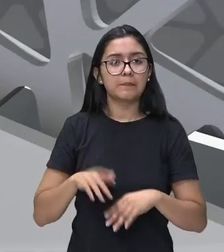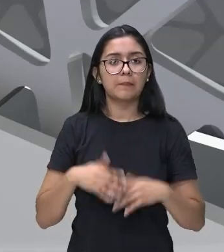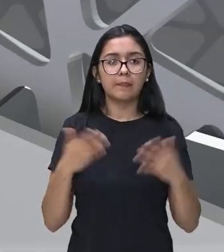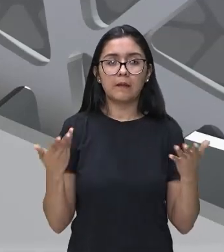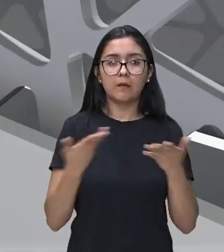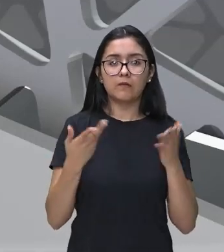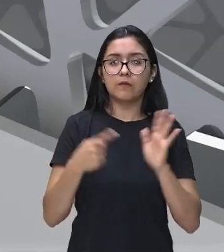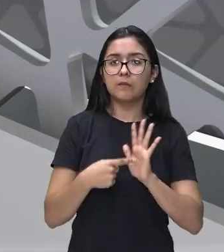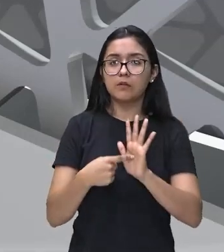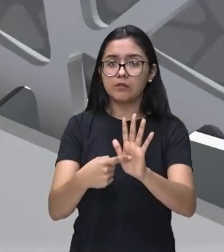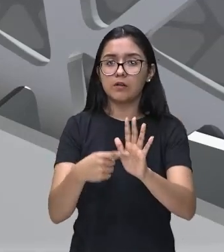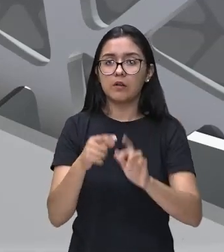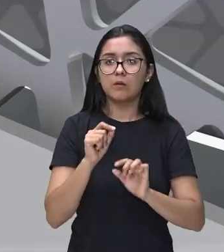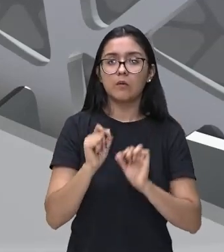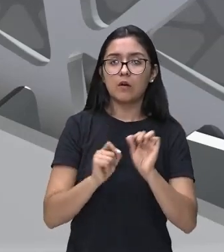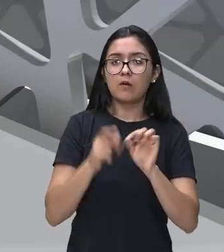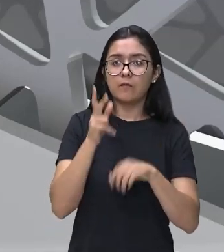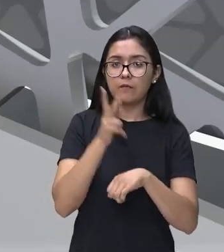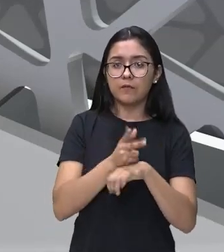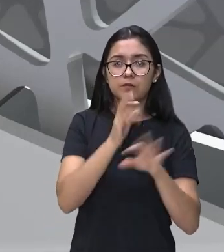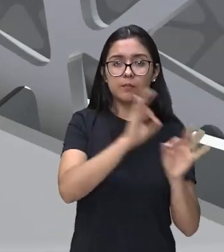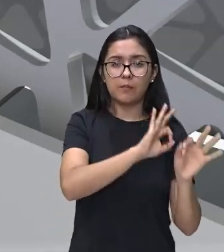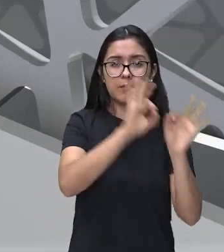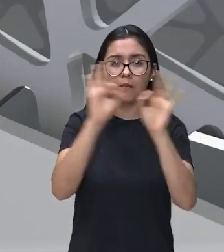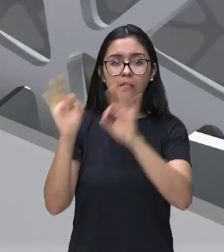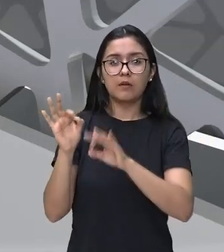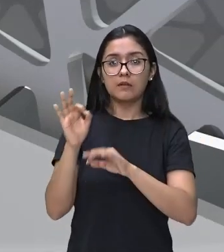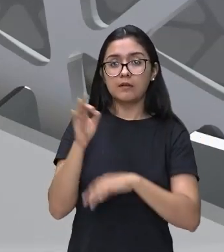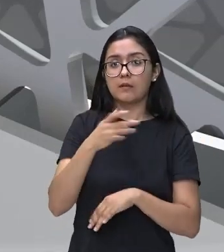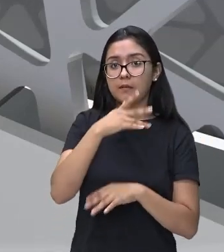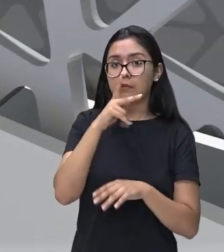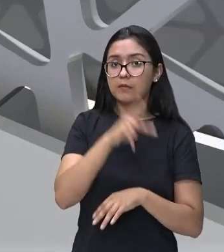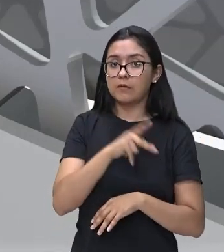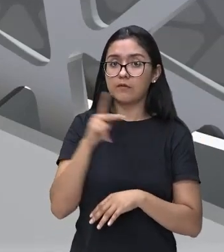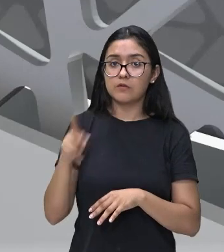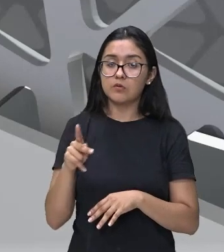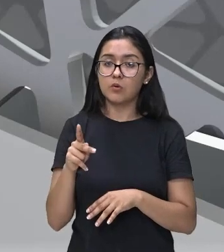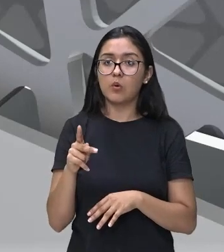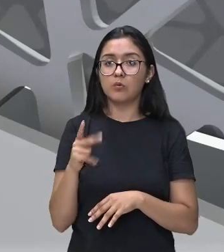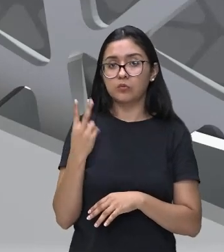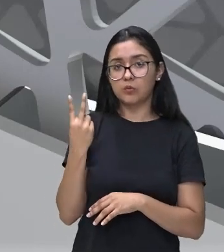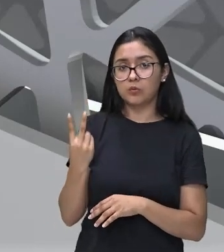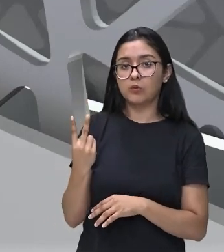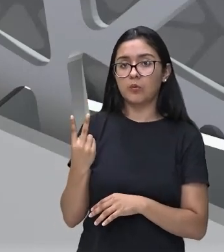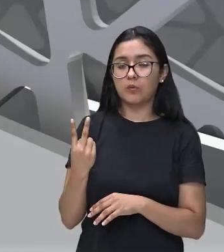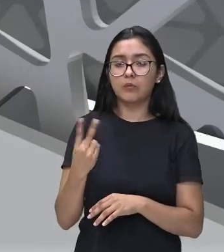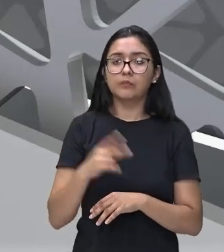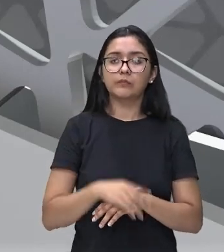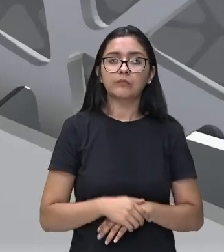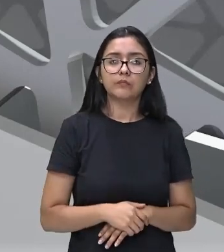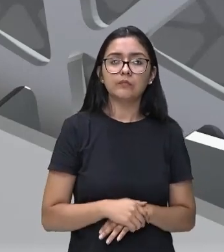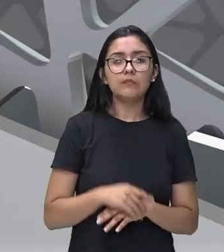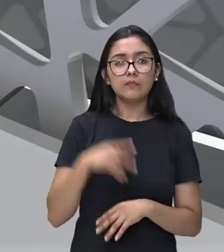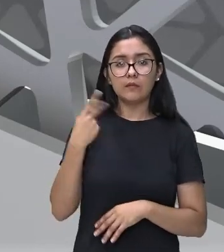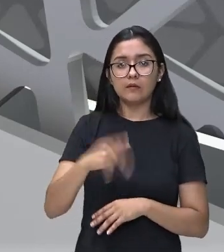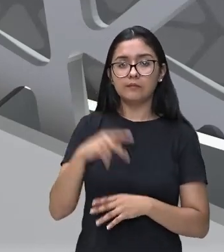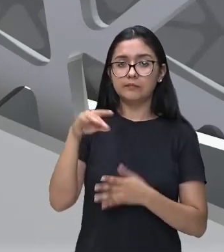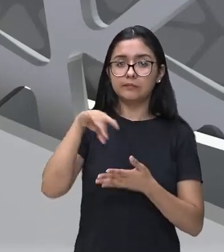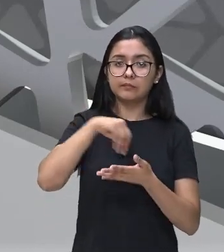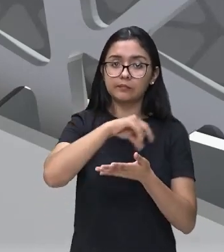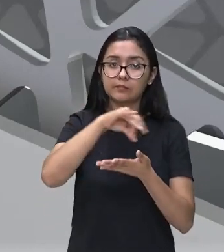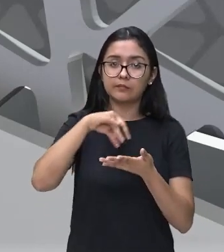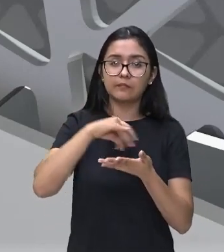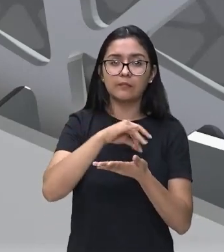mostrar para vocês um videozinho da pedagoga Gabriela e o professor Rosângelo, aqui do Centro de Mídias,